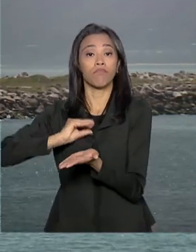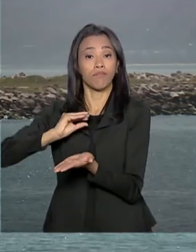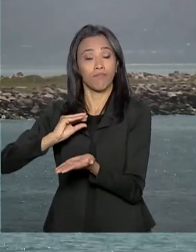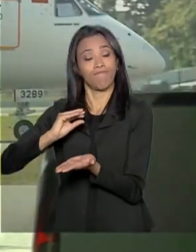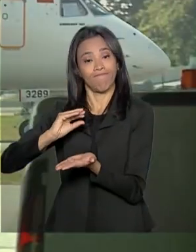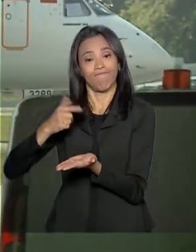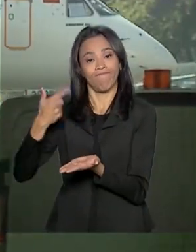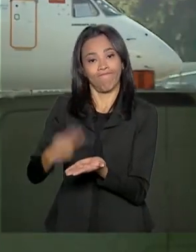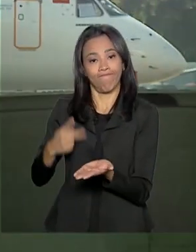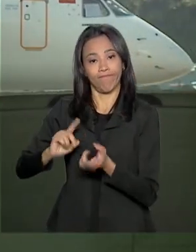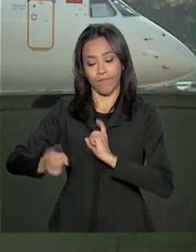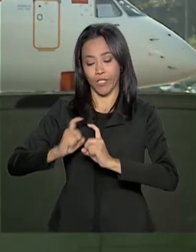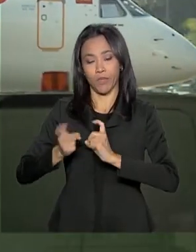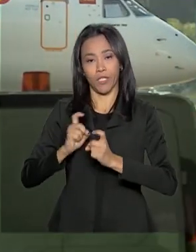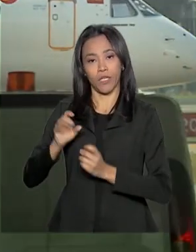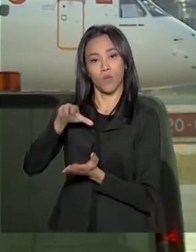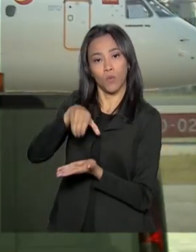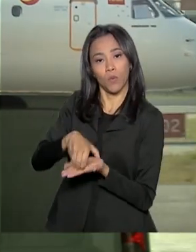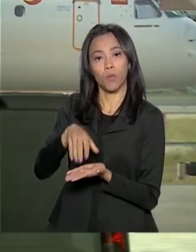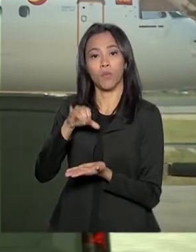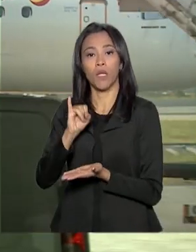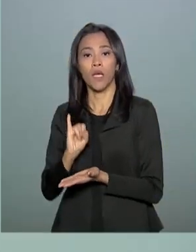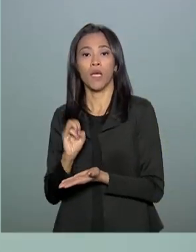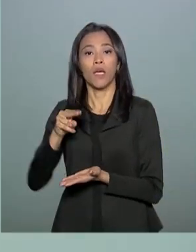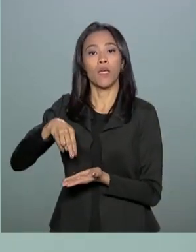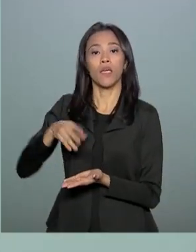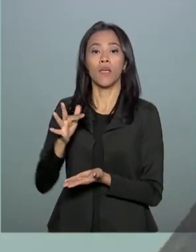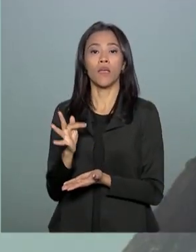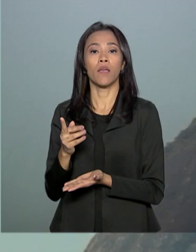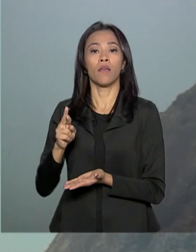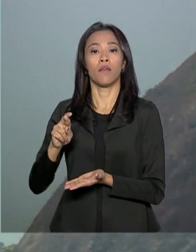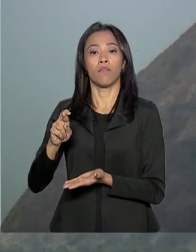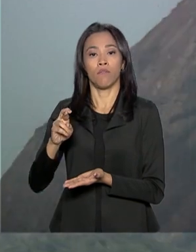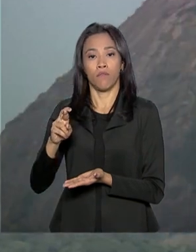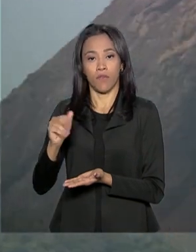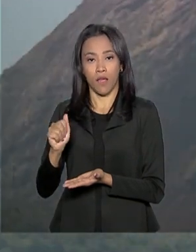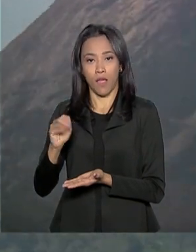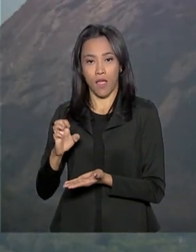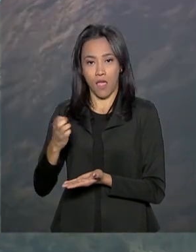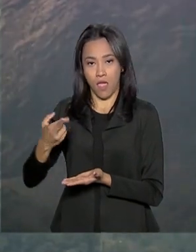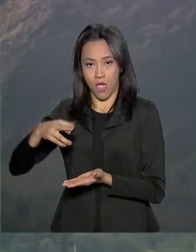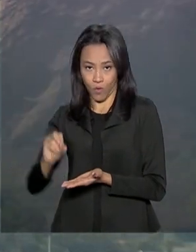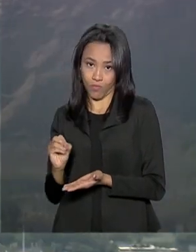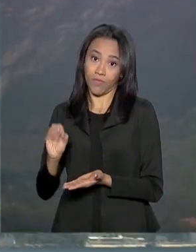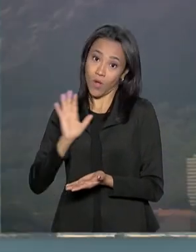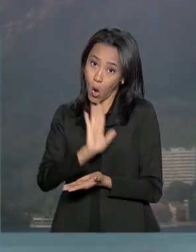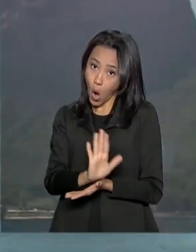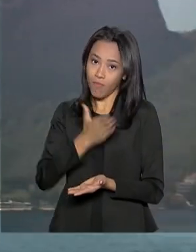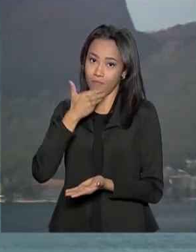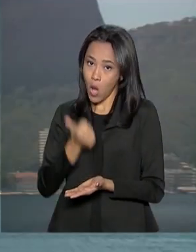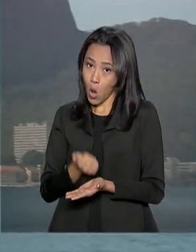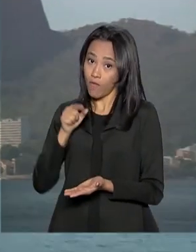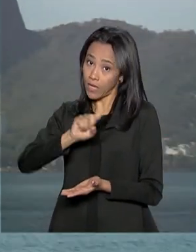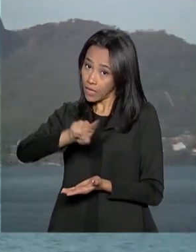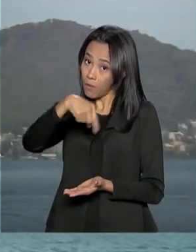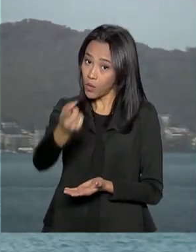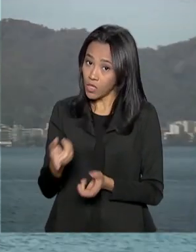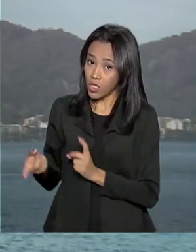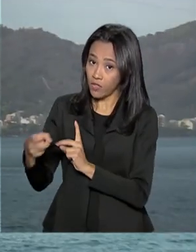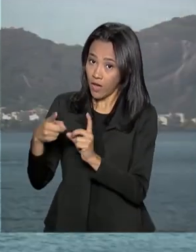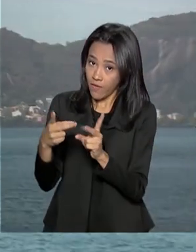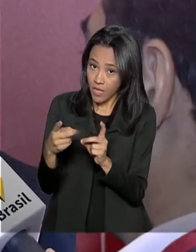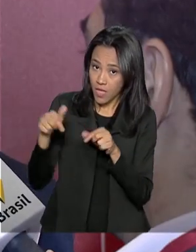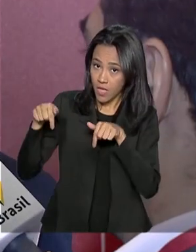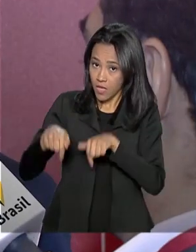convidando o investidor a se posicionar logo no mercado brasileiro para que a gente dissesse assim, olha, o melhor está ficando por final. Congonhas e Santos Dumont virão também. A gente